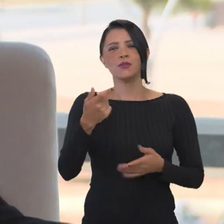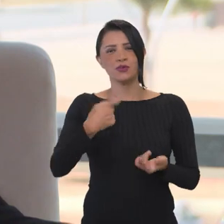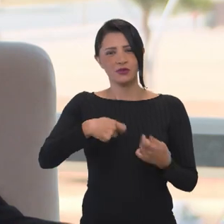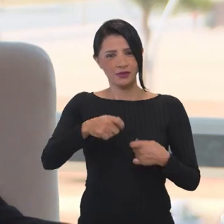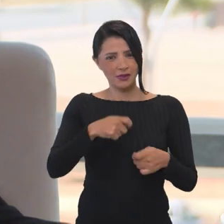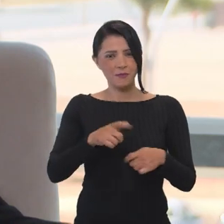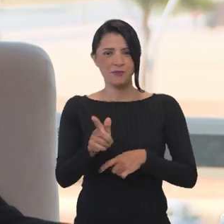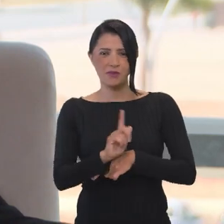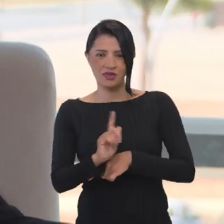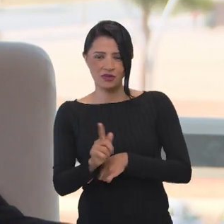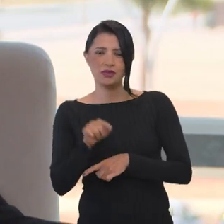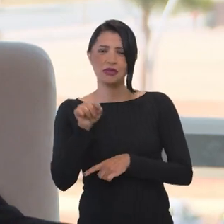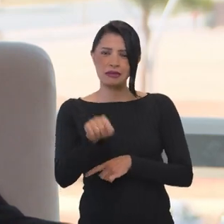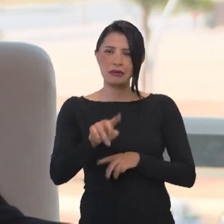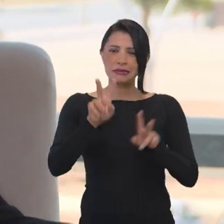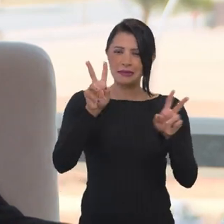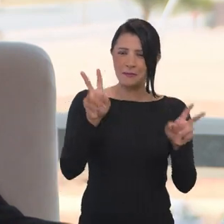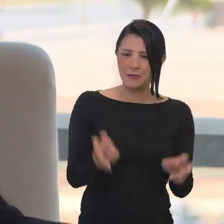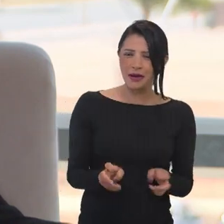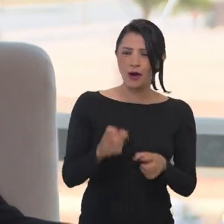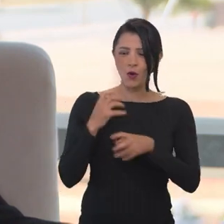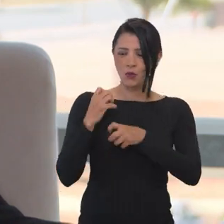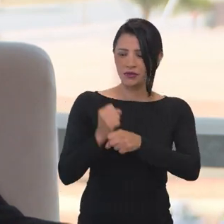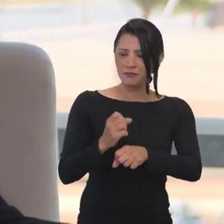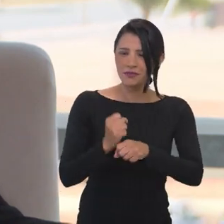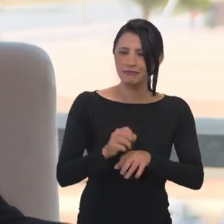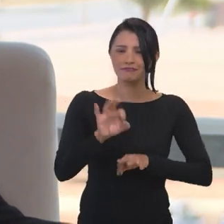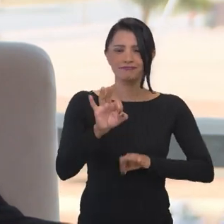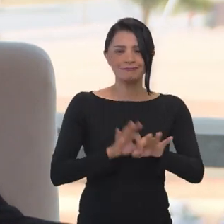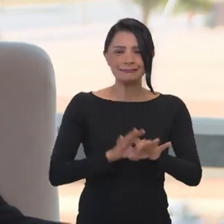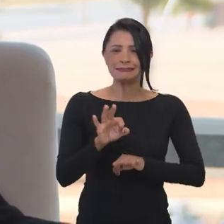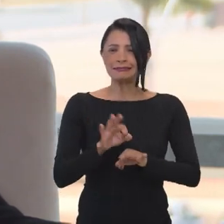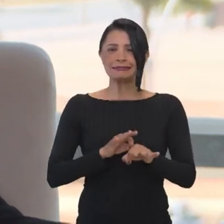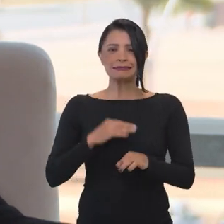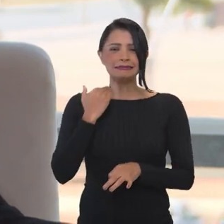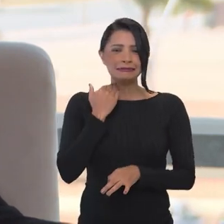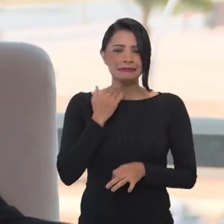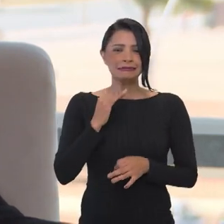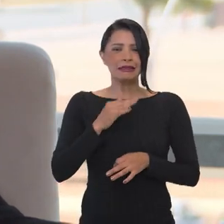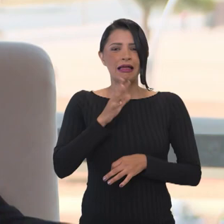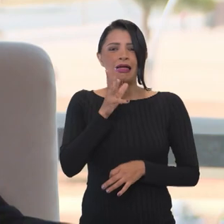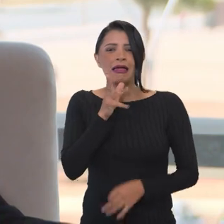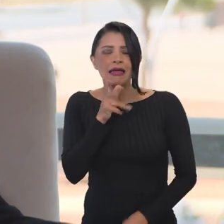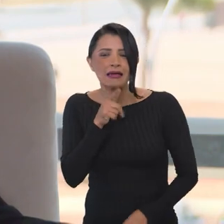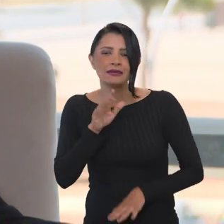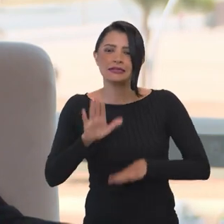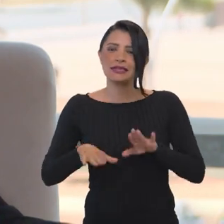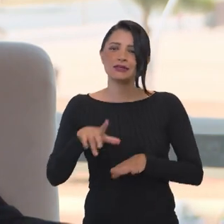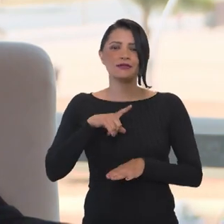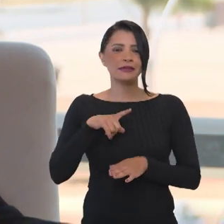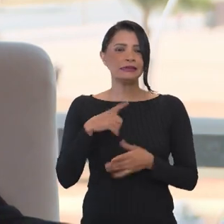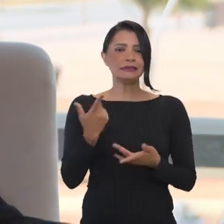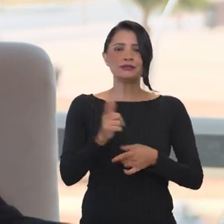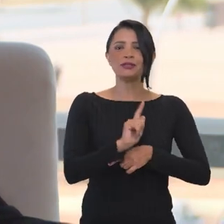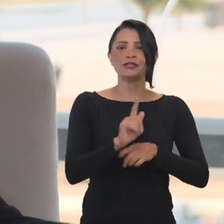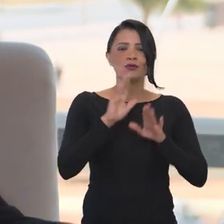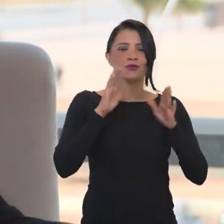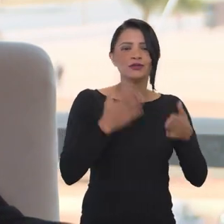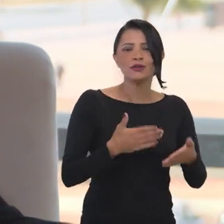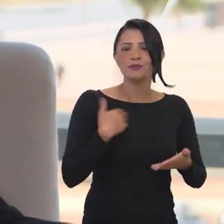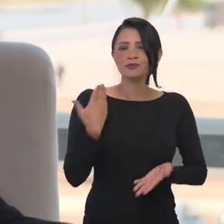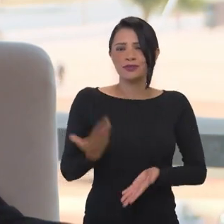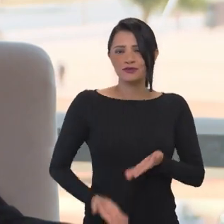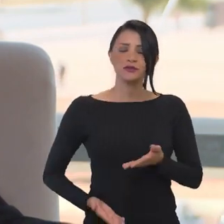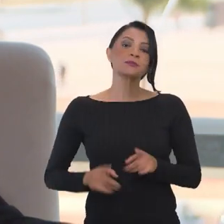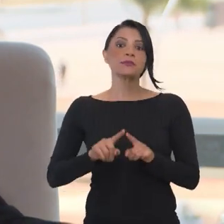Planejamento, Orçamento e Gestão, a pauta de orçamento em geral e de planejamento tomava muito tempo dos ministros e a gestão, às vezes, perdia um pouco essa